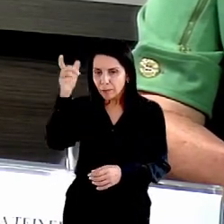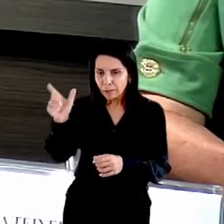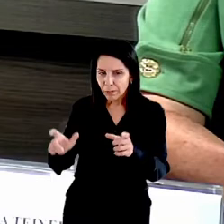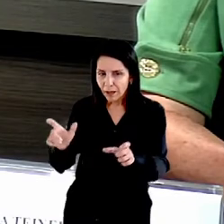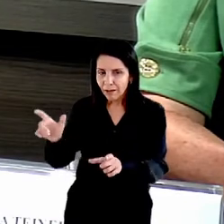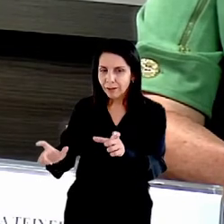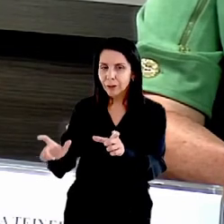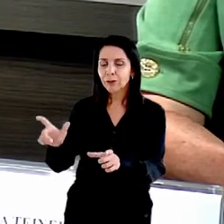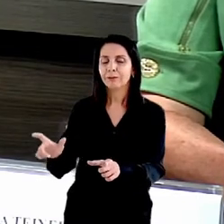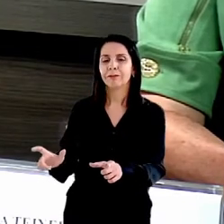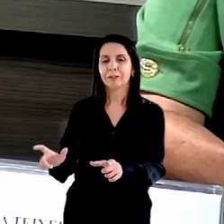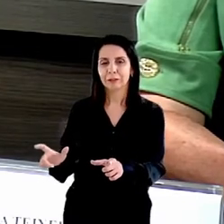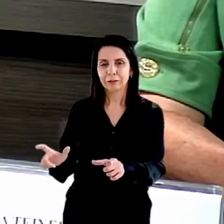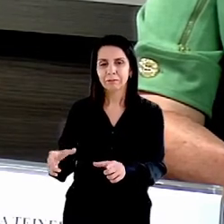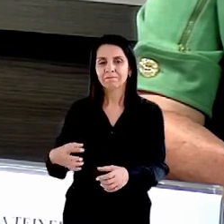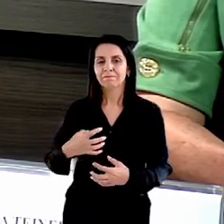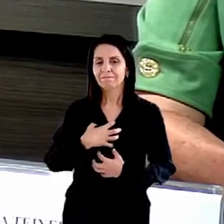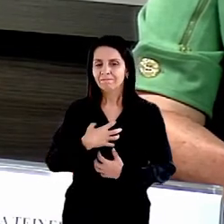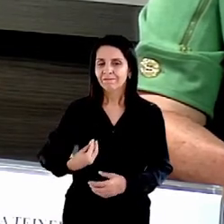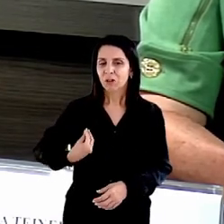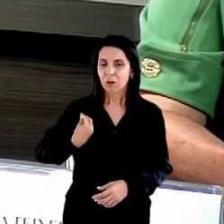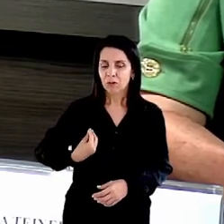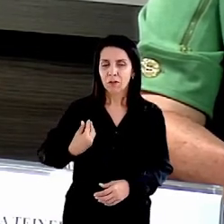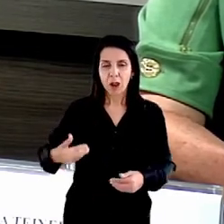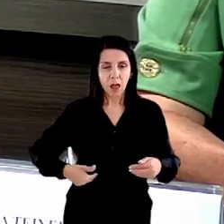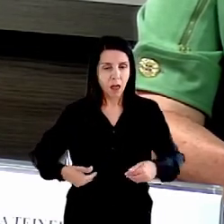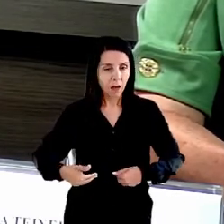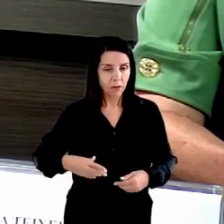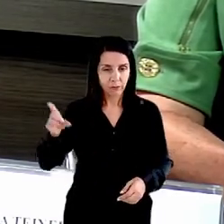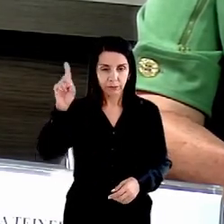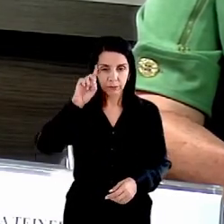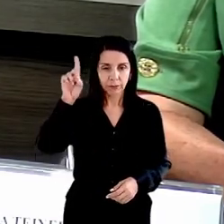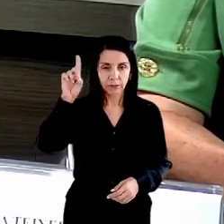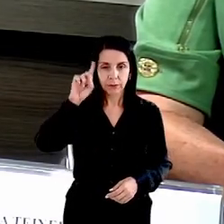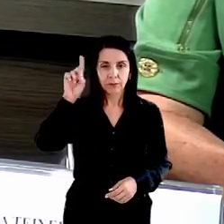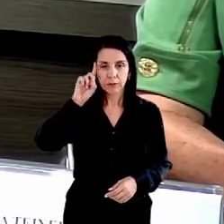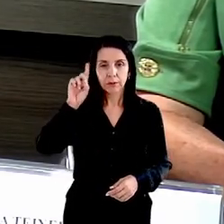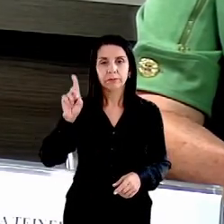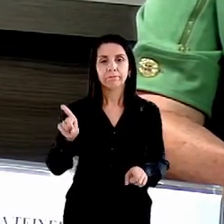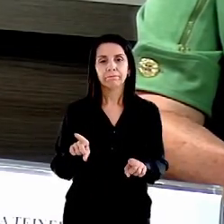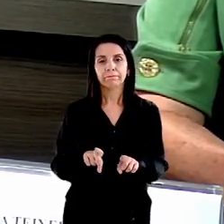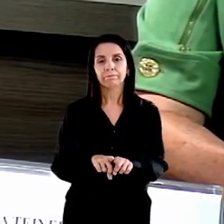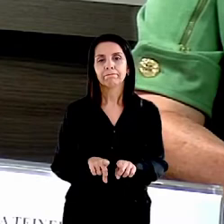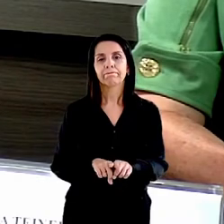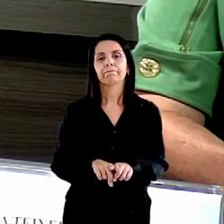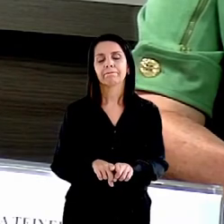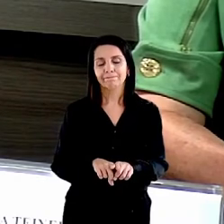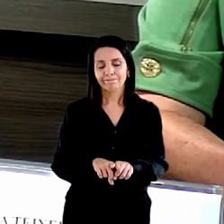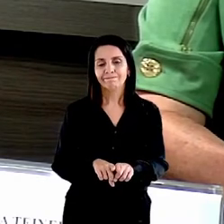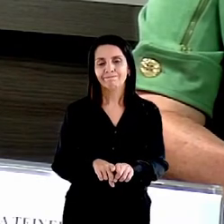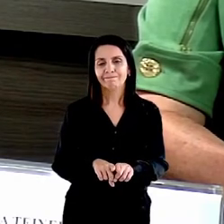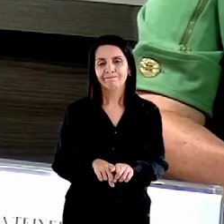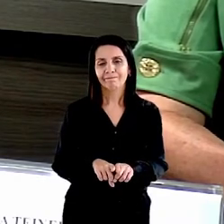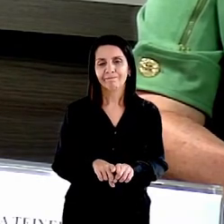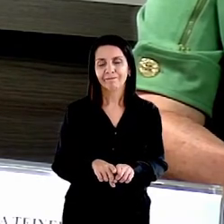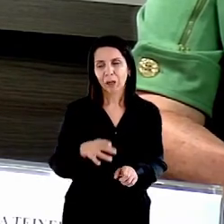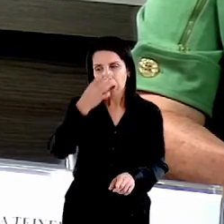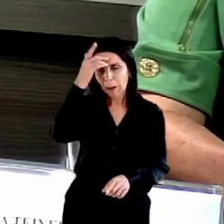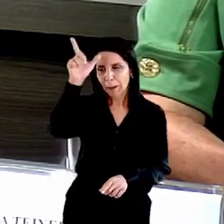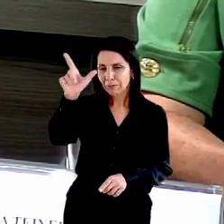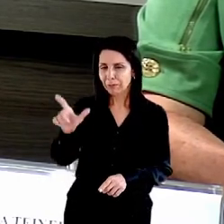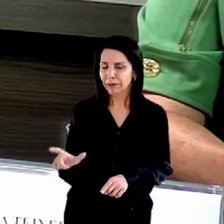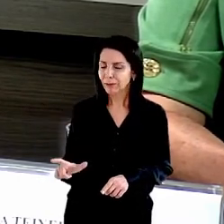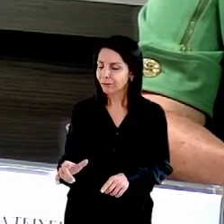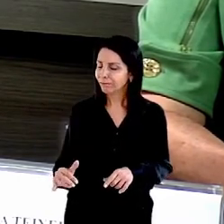quem está enfrentando a fome diariamente e que é de uma violência atroz. Então,